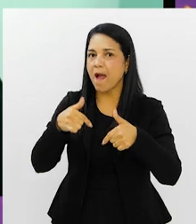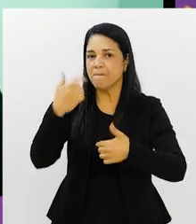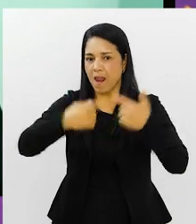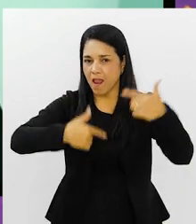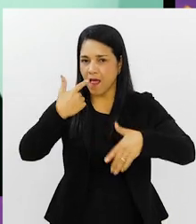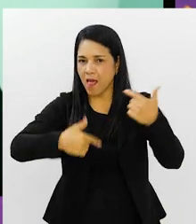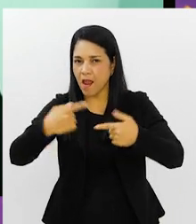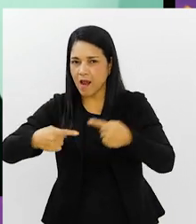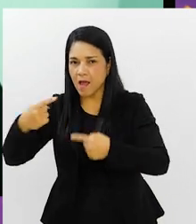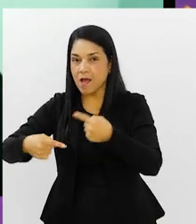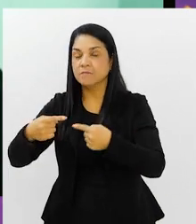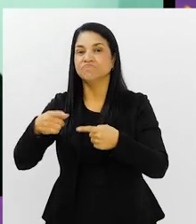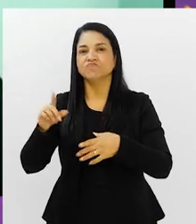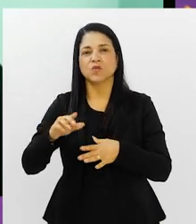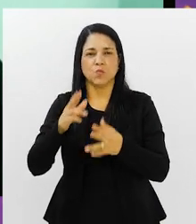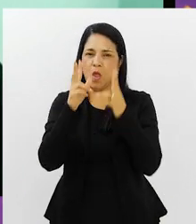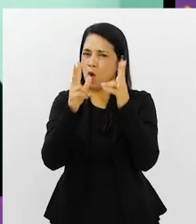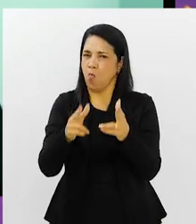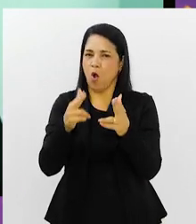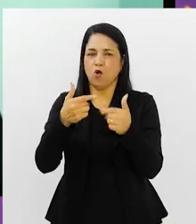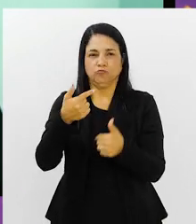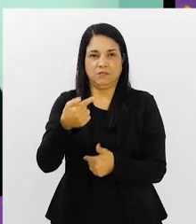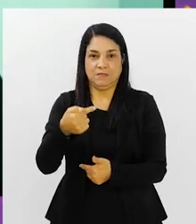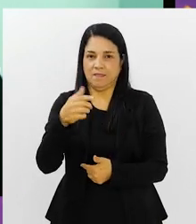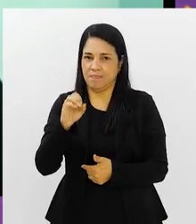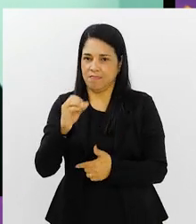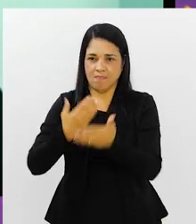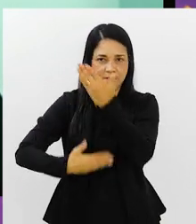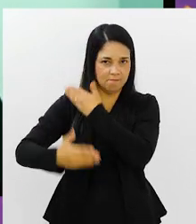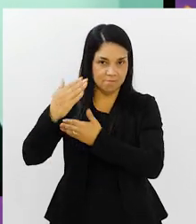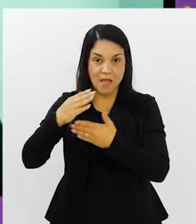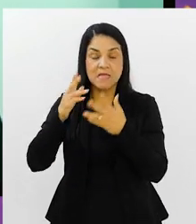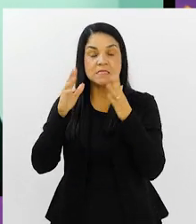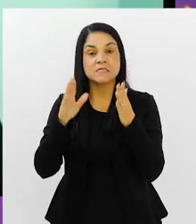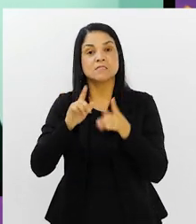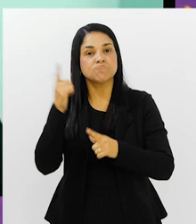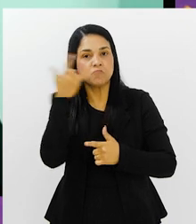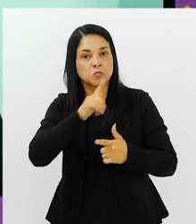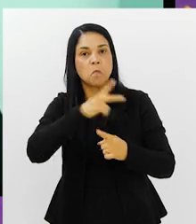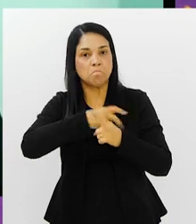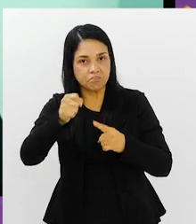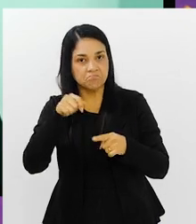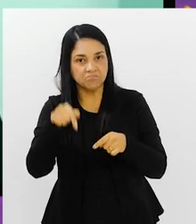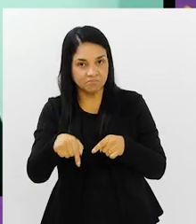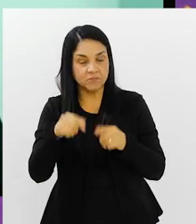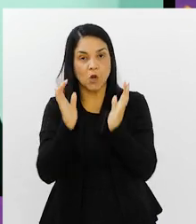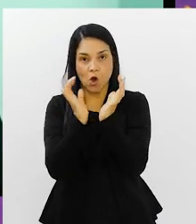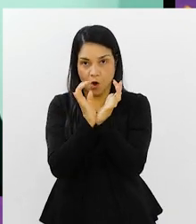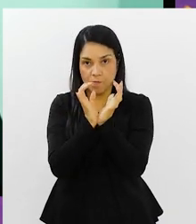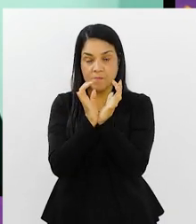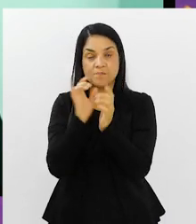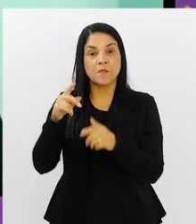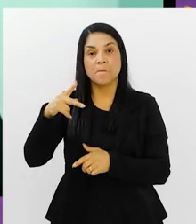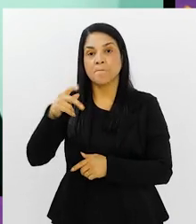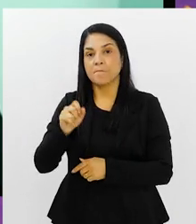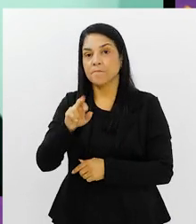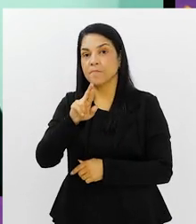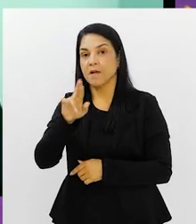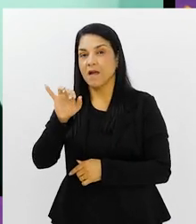mundo falava, a seleção brasileira não é igual a de 70, não é igual a de 82, mas ganhou a Copa. Tanto é que o Parreira